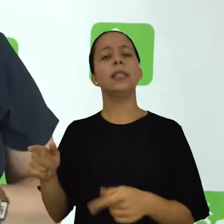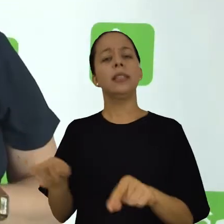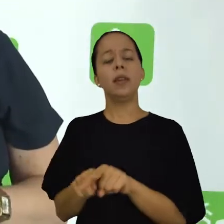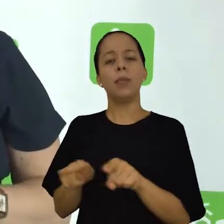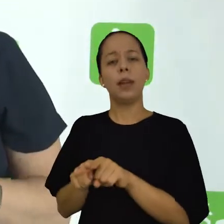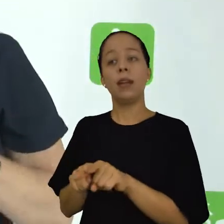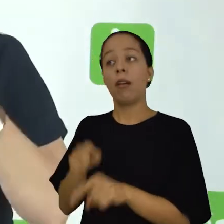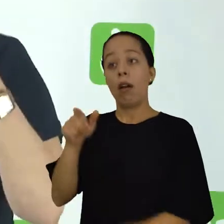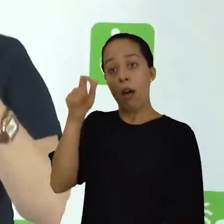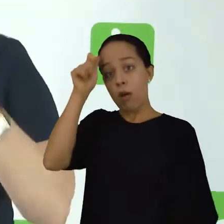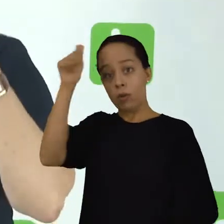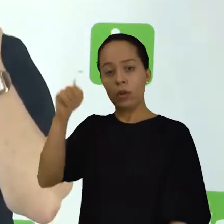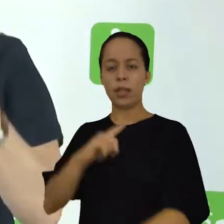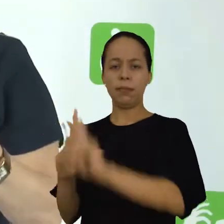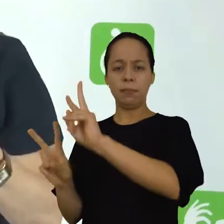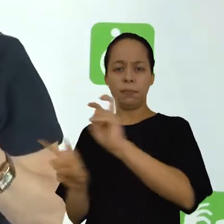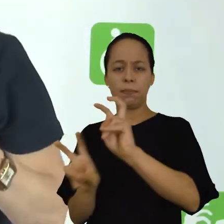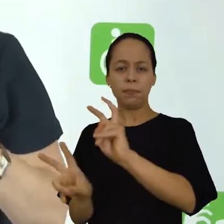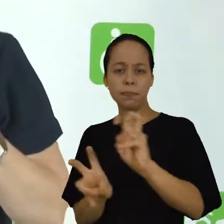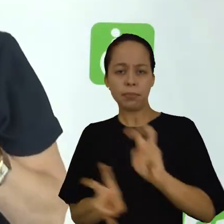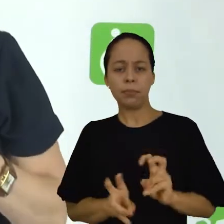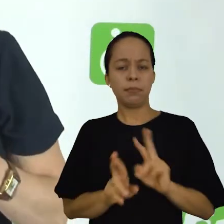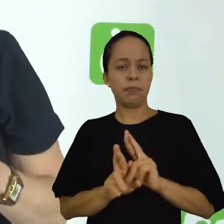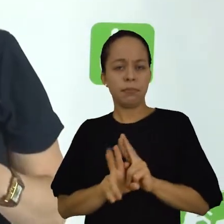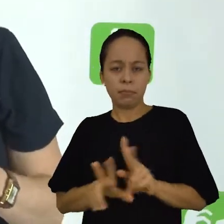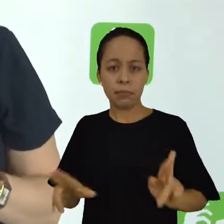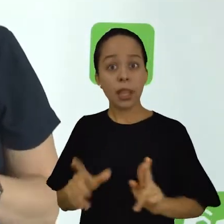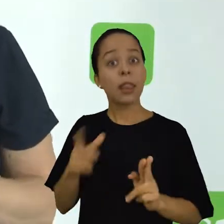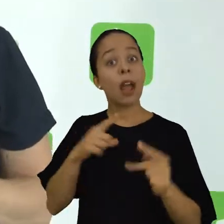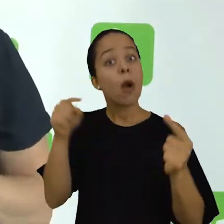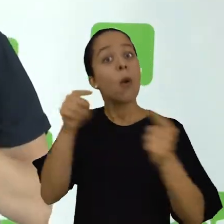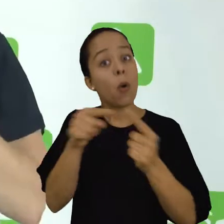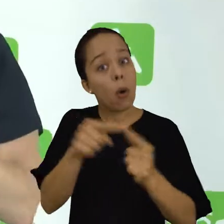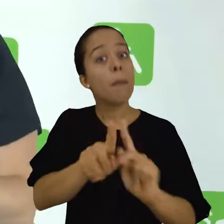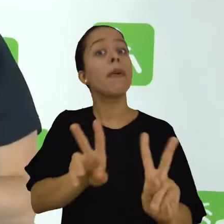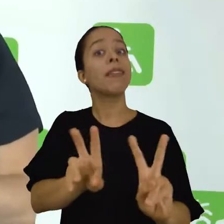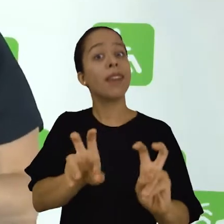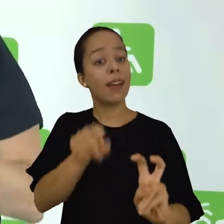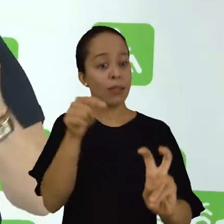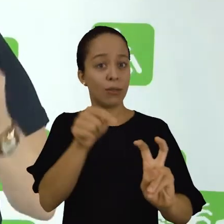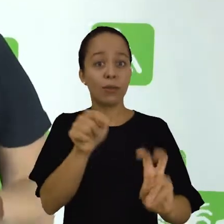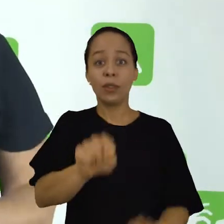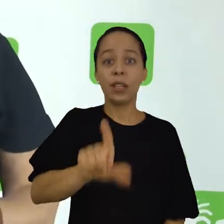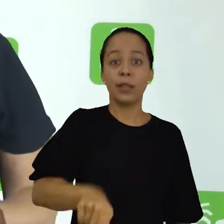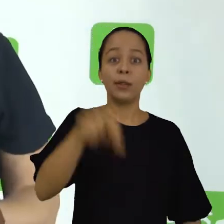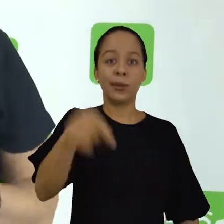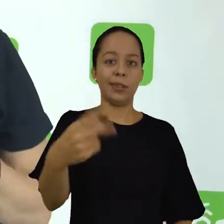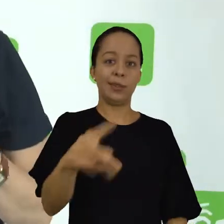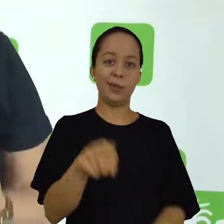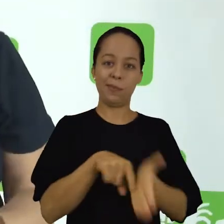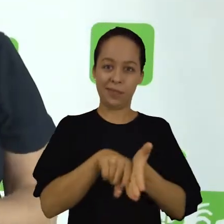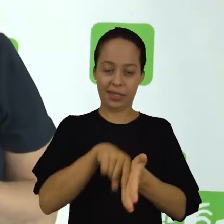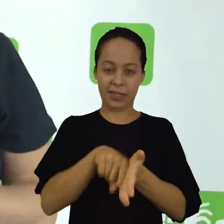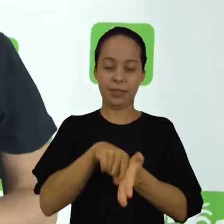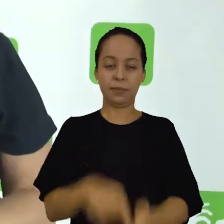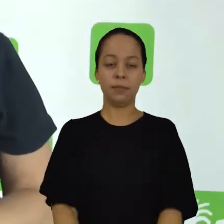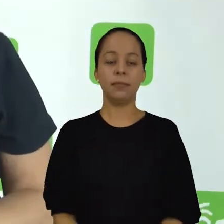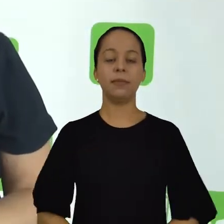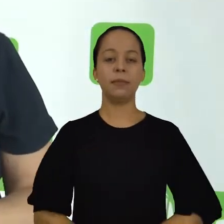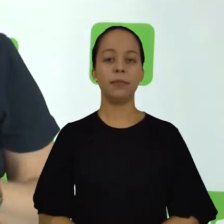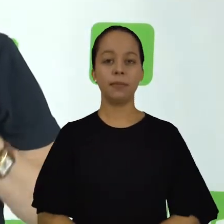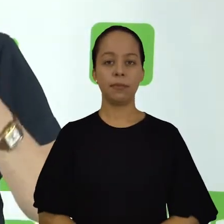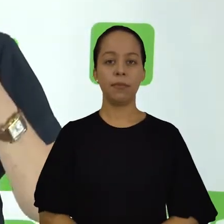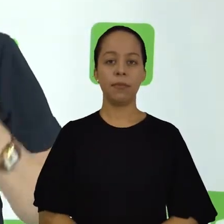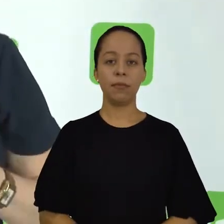obras, de citações de autores que falam sobre um determinado assunto, assunto esse que você escolheu em sua